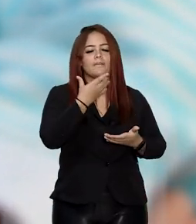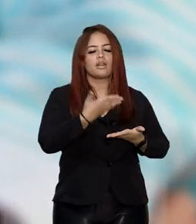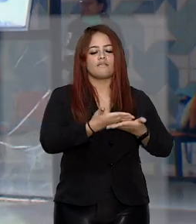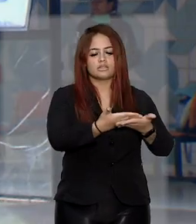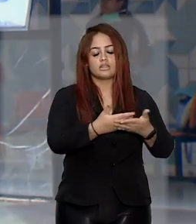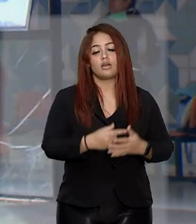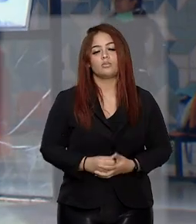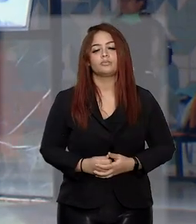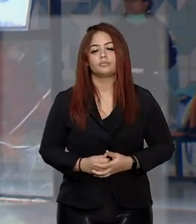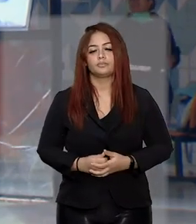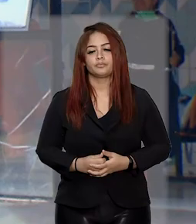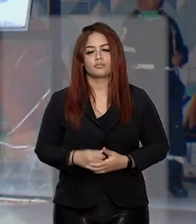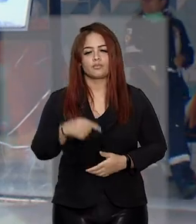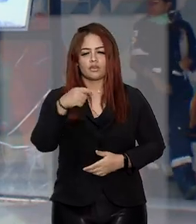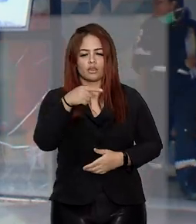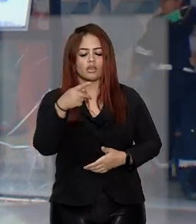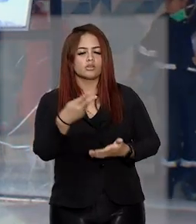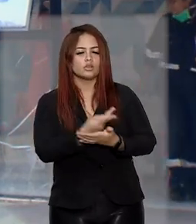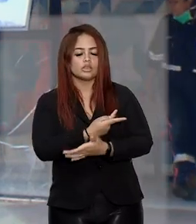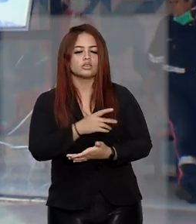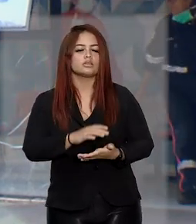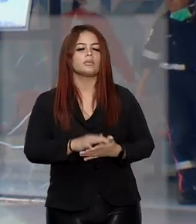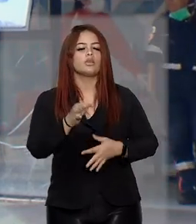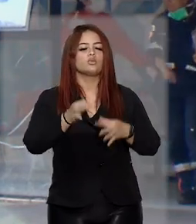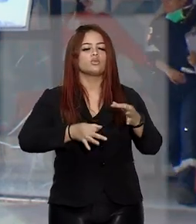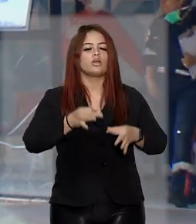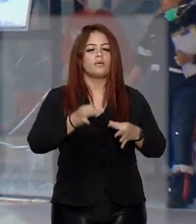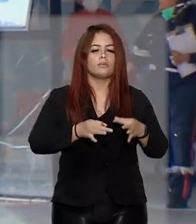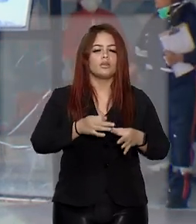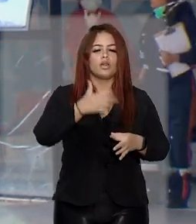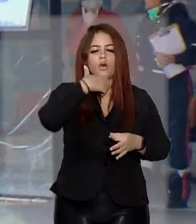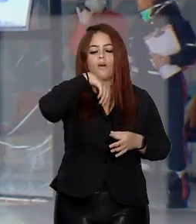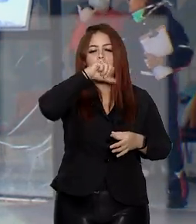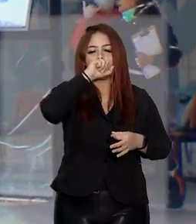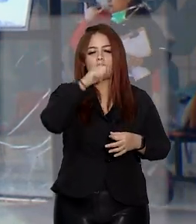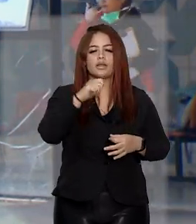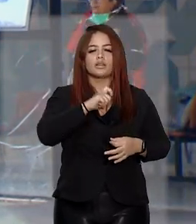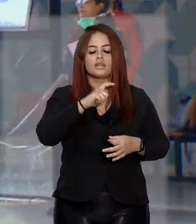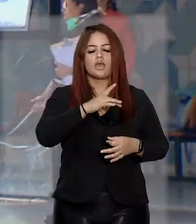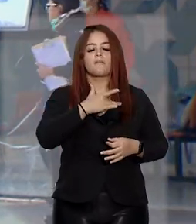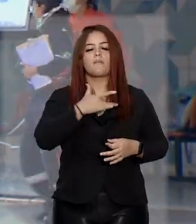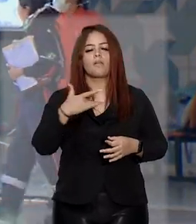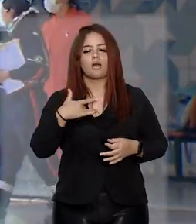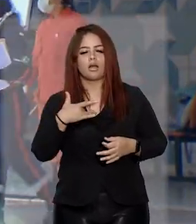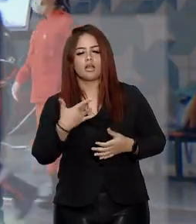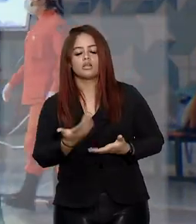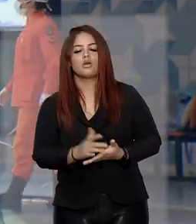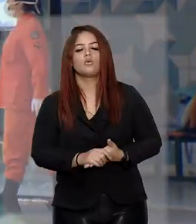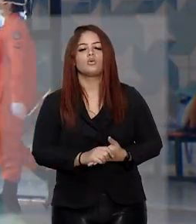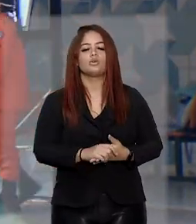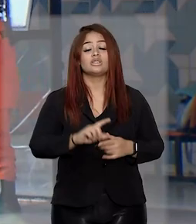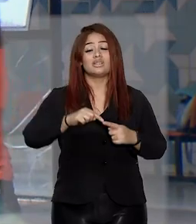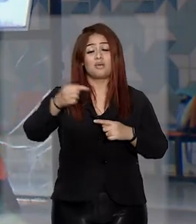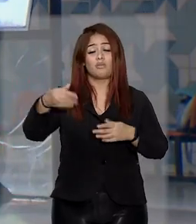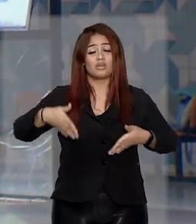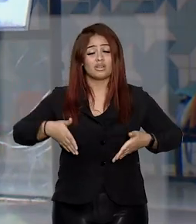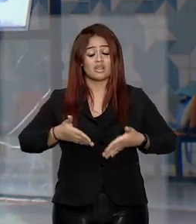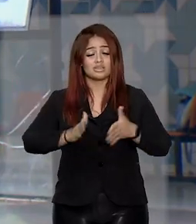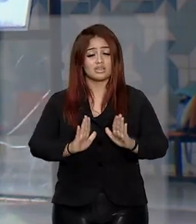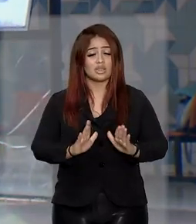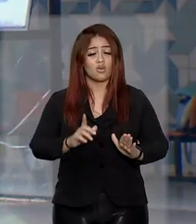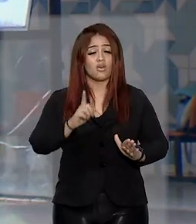contrato. No caso em julgamento, a mãe é dependente do plano de saúde e logo após o parto, o recém-nascido foi